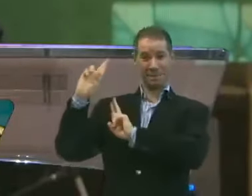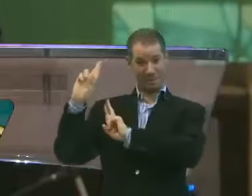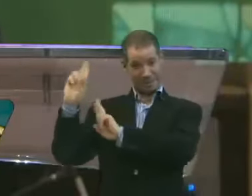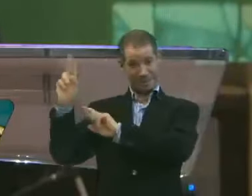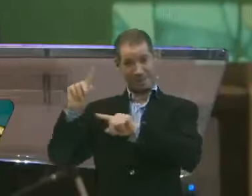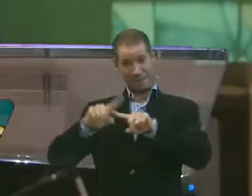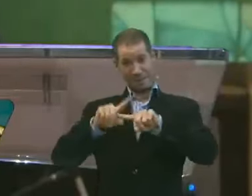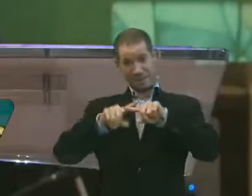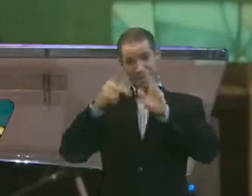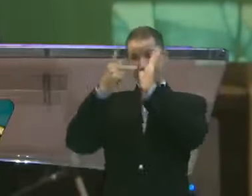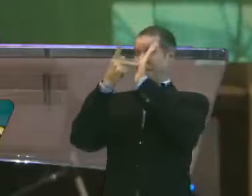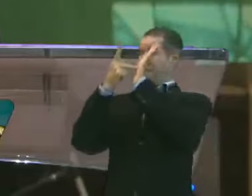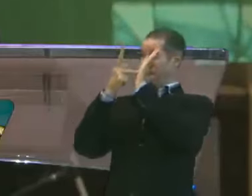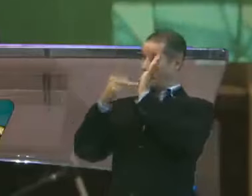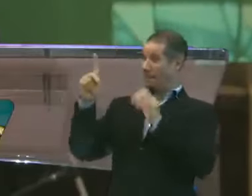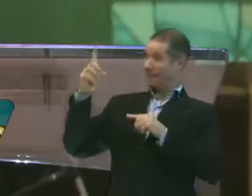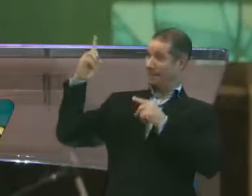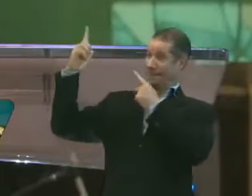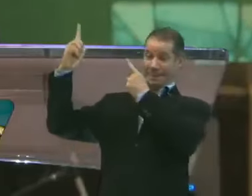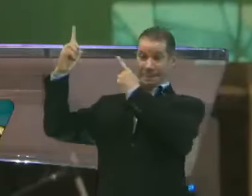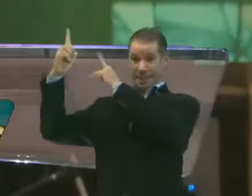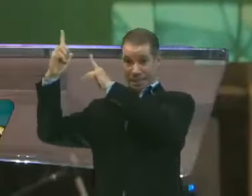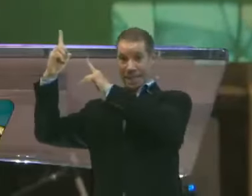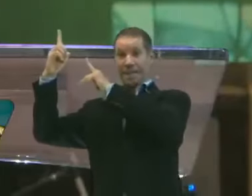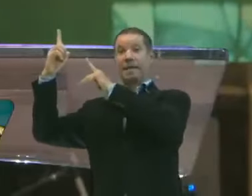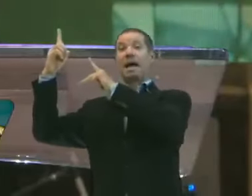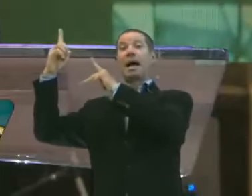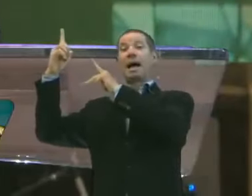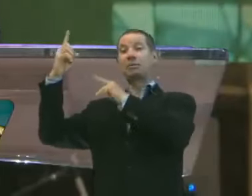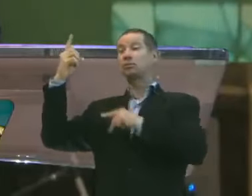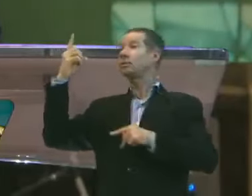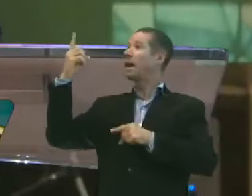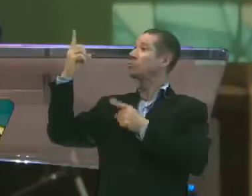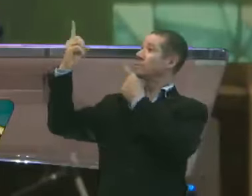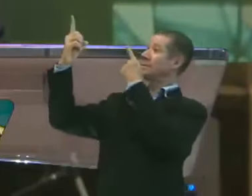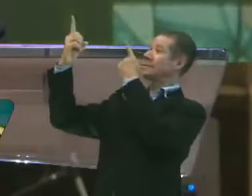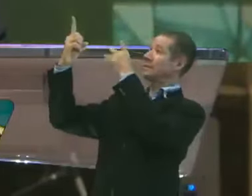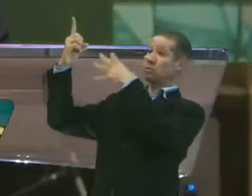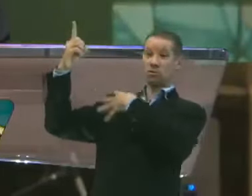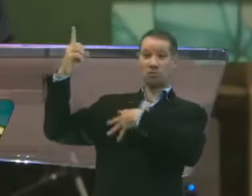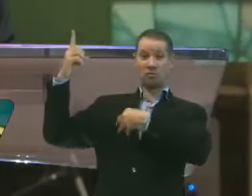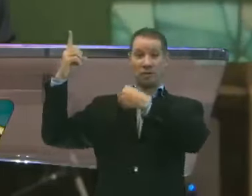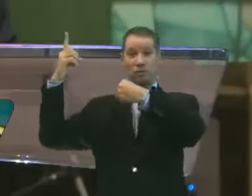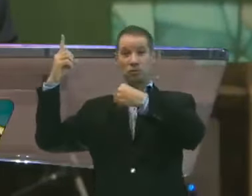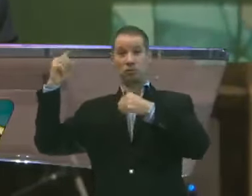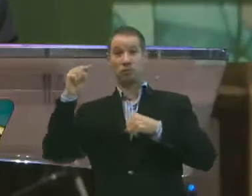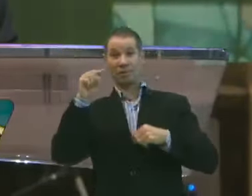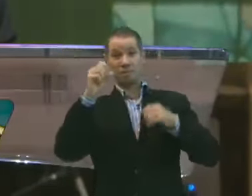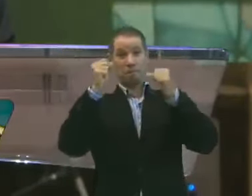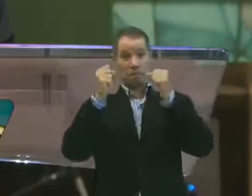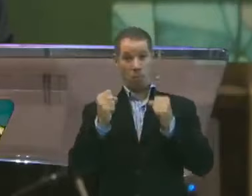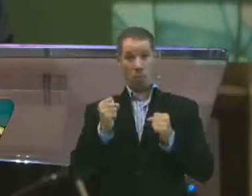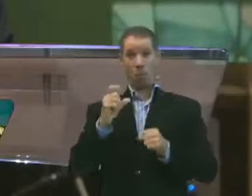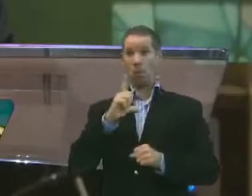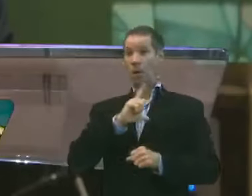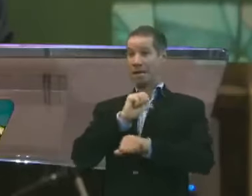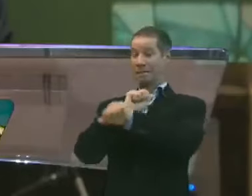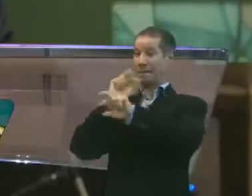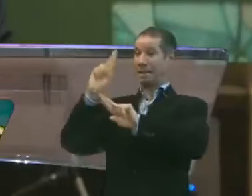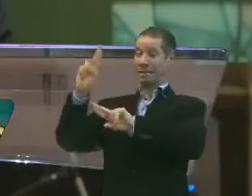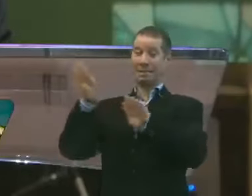Porque as promessas de Deus são destinadas aos seus filhos. Mas você pode ter esperança também.